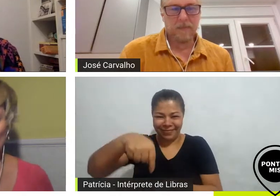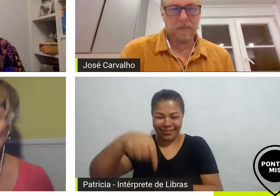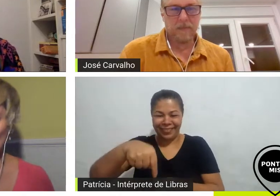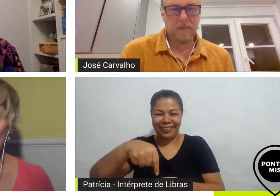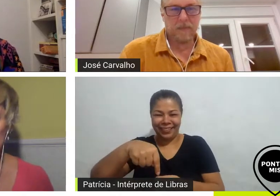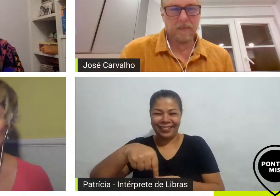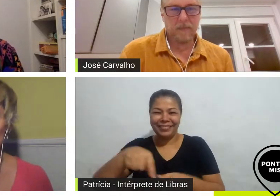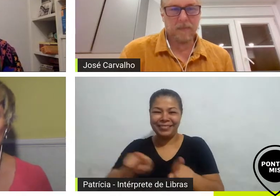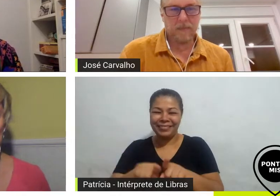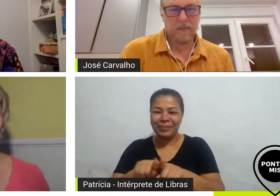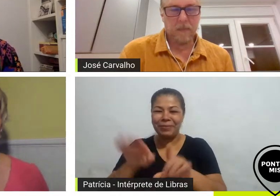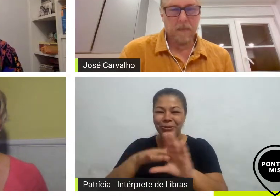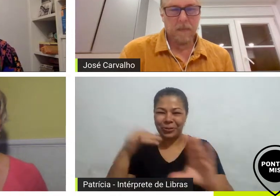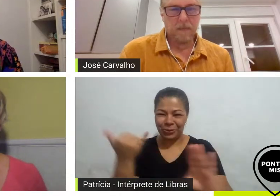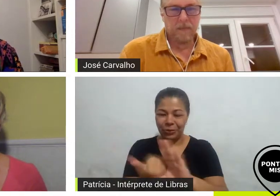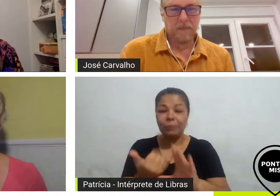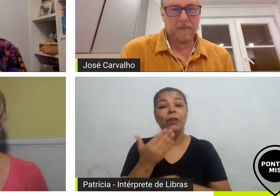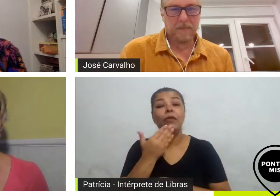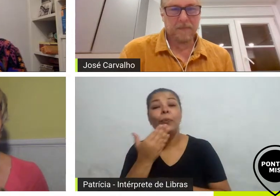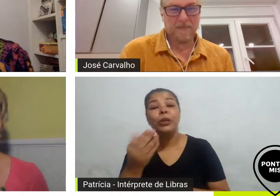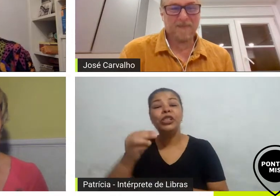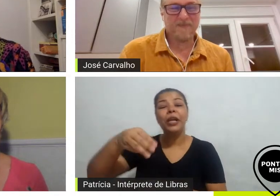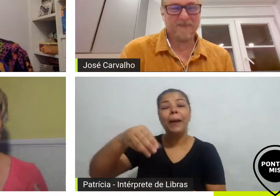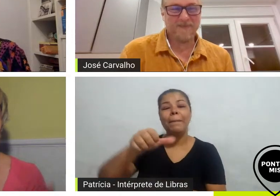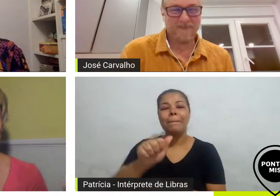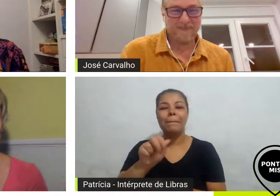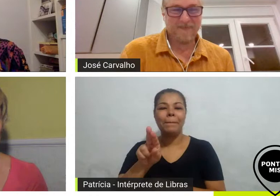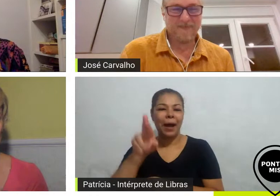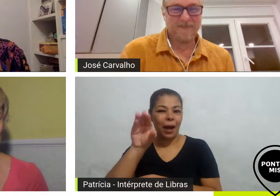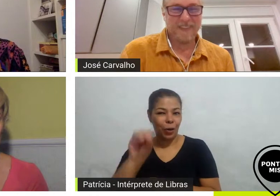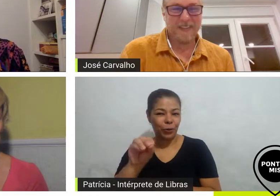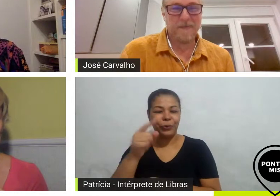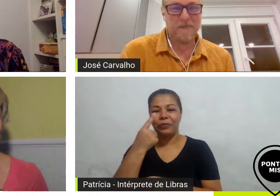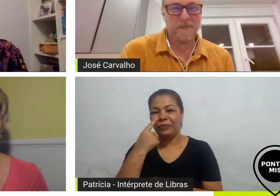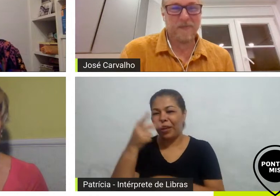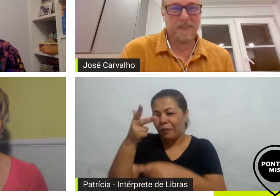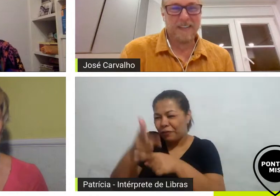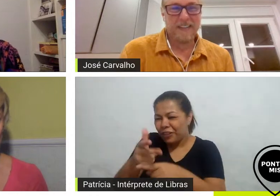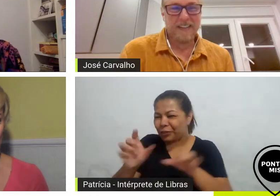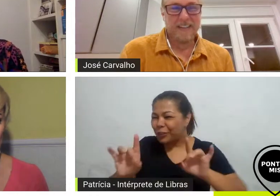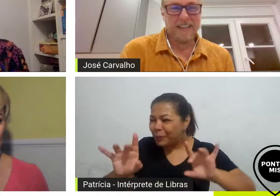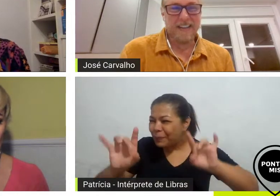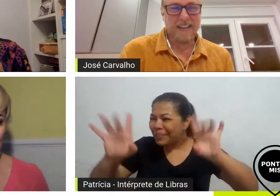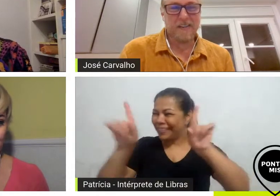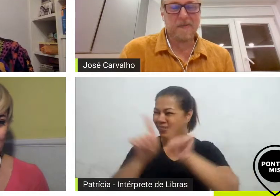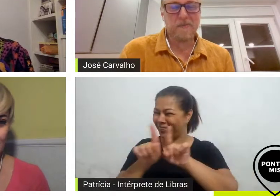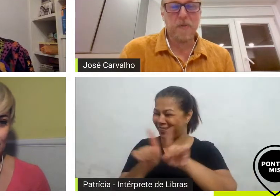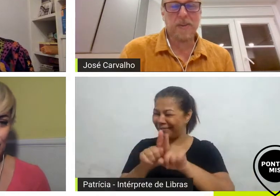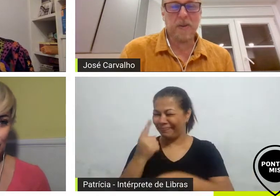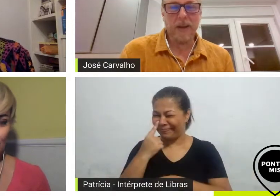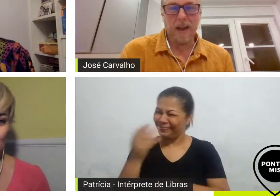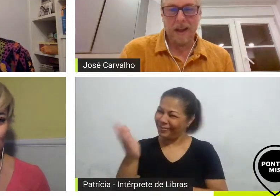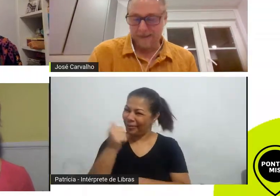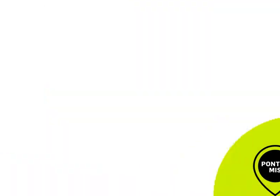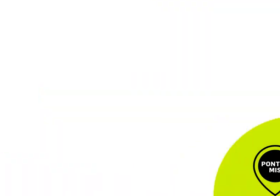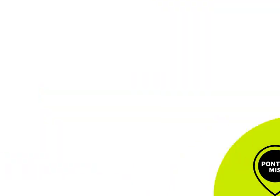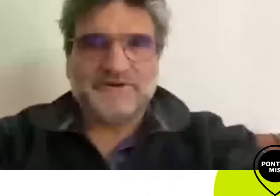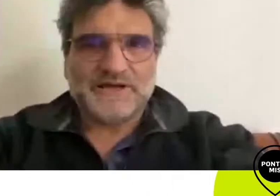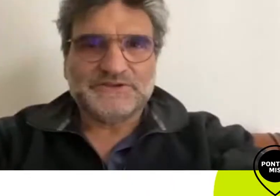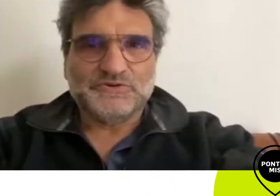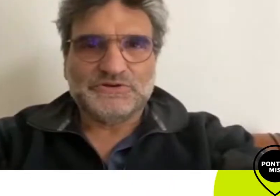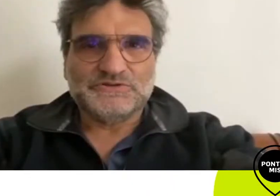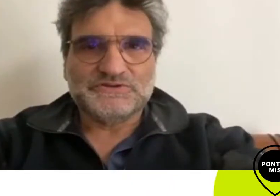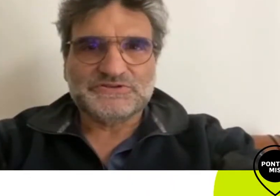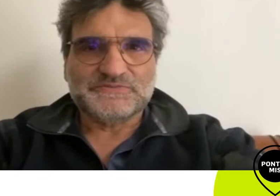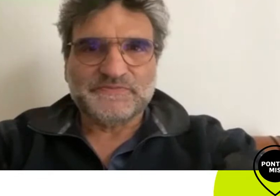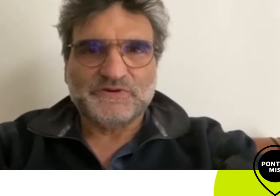Mauro do audiovisual por esse vídeo surpresa aí para você José e para a Rosi depois conferir vamos lá muito obrigado coloca aí para